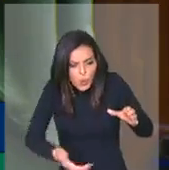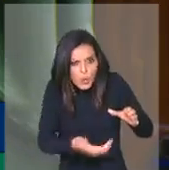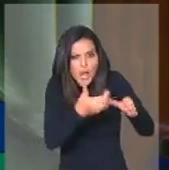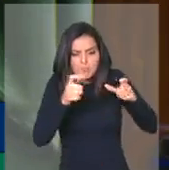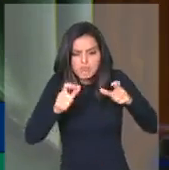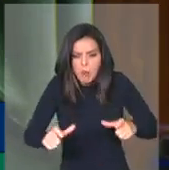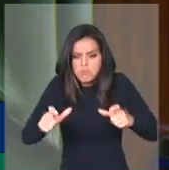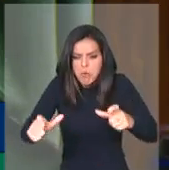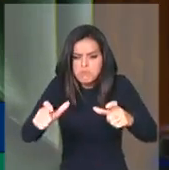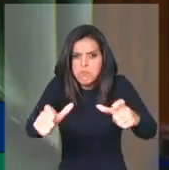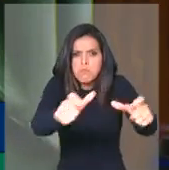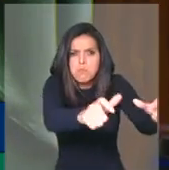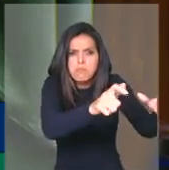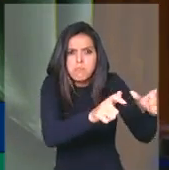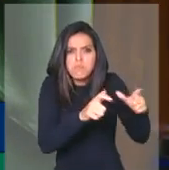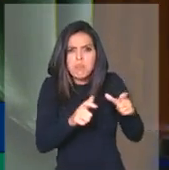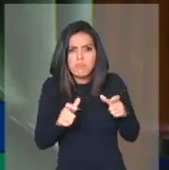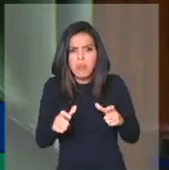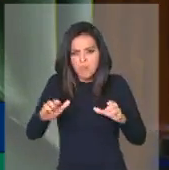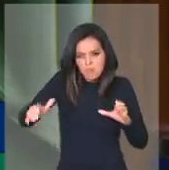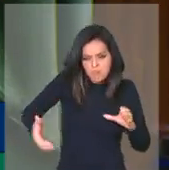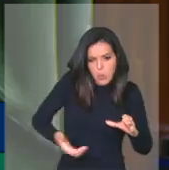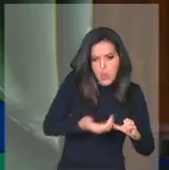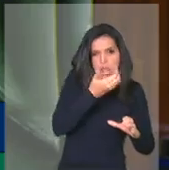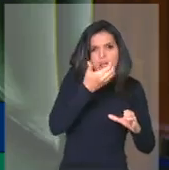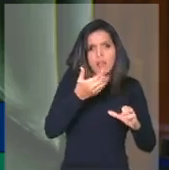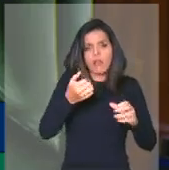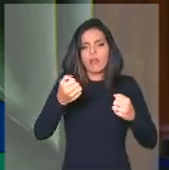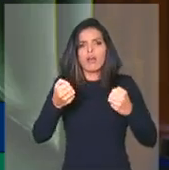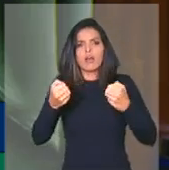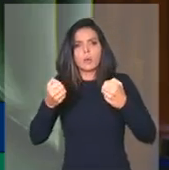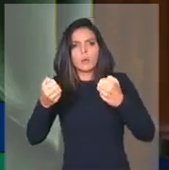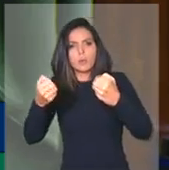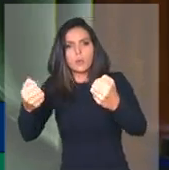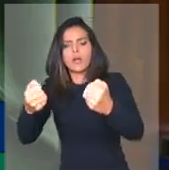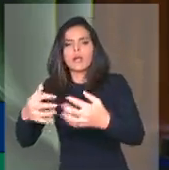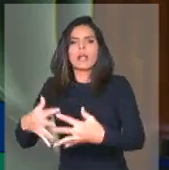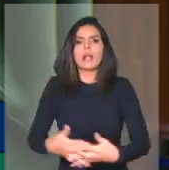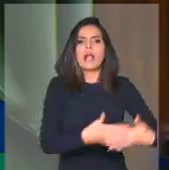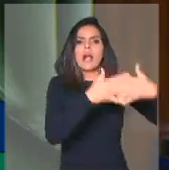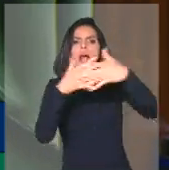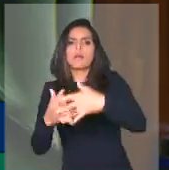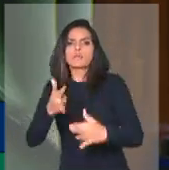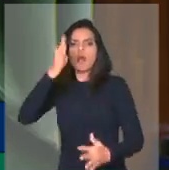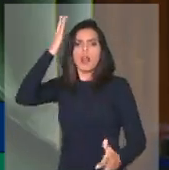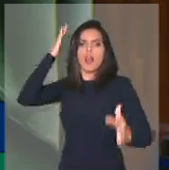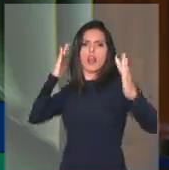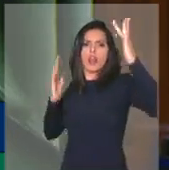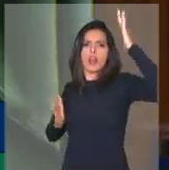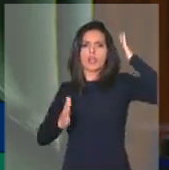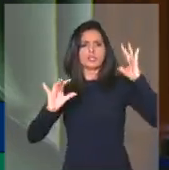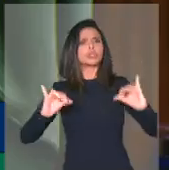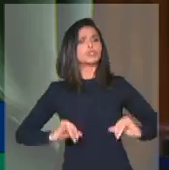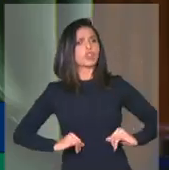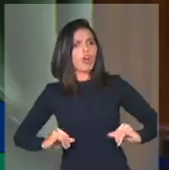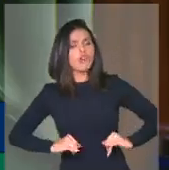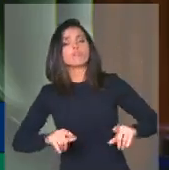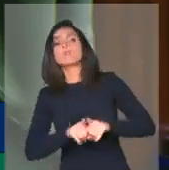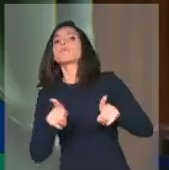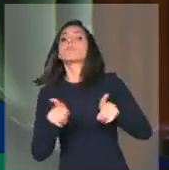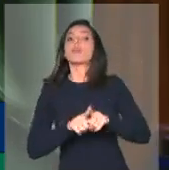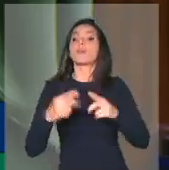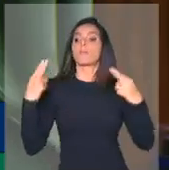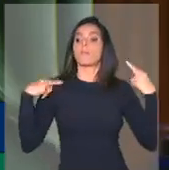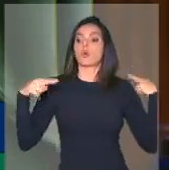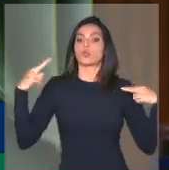toma conta do país e os motoristas de caminhão sofrem muito, como os motoristas de aplicativos,